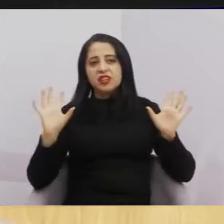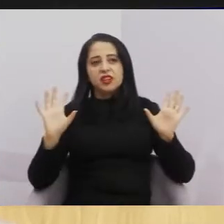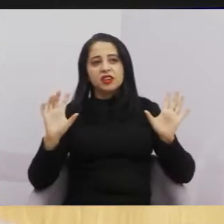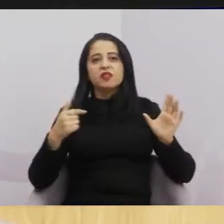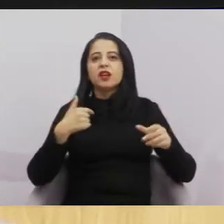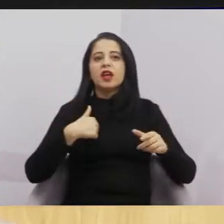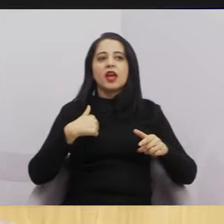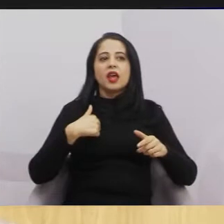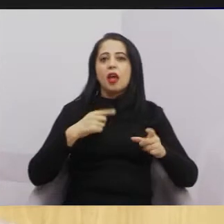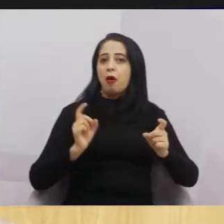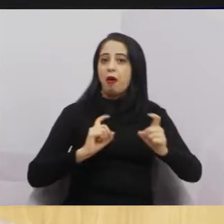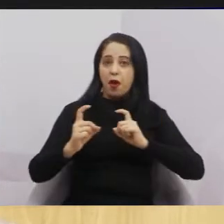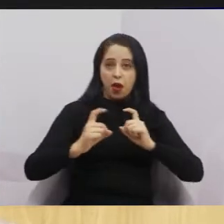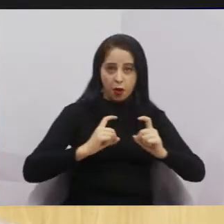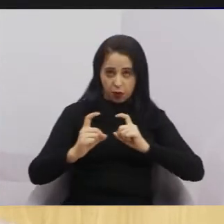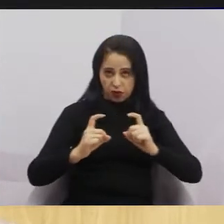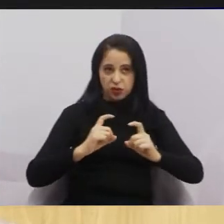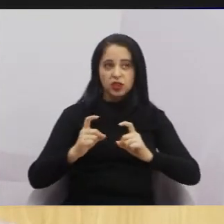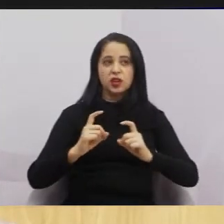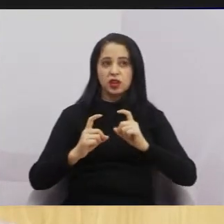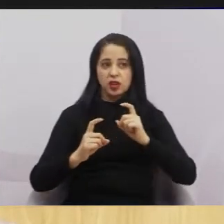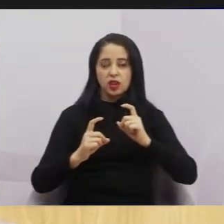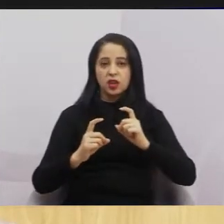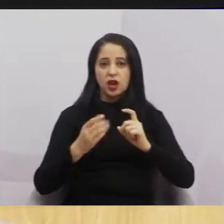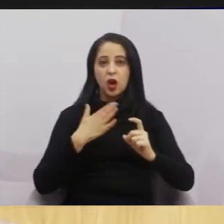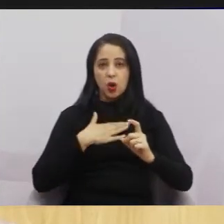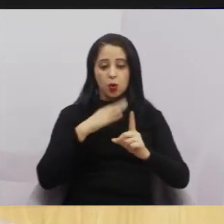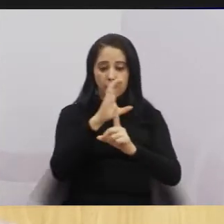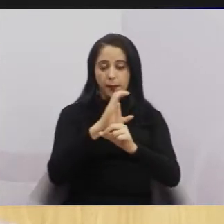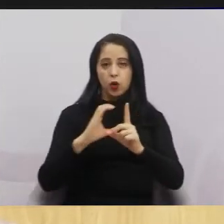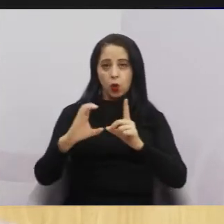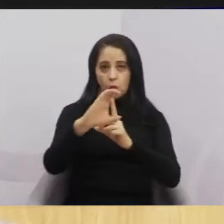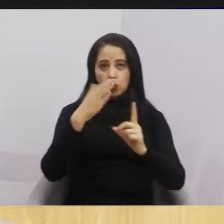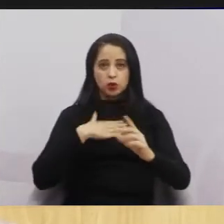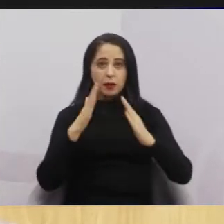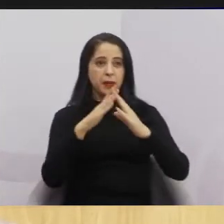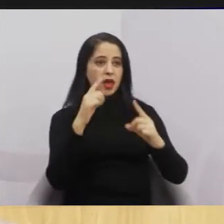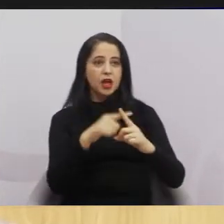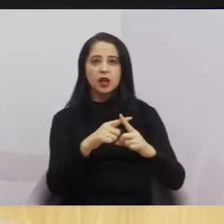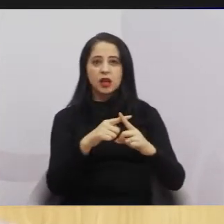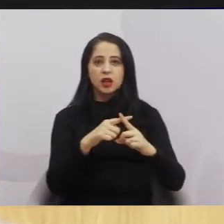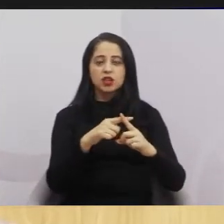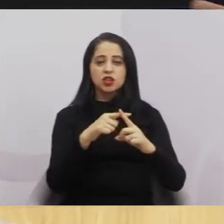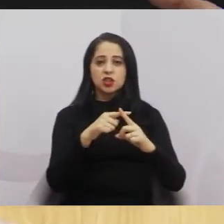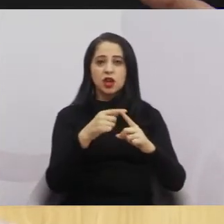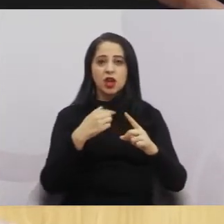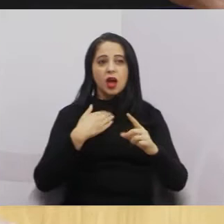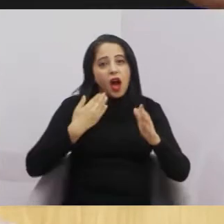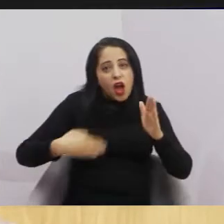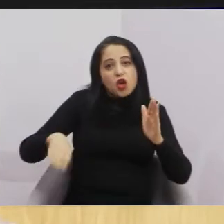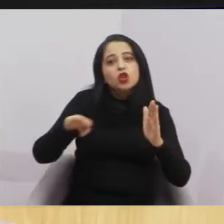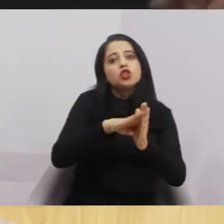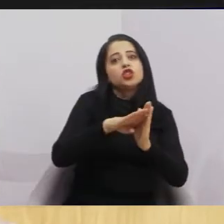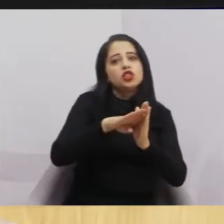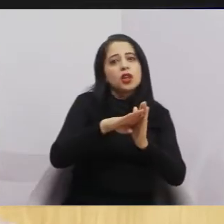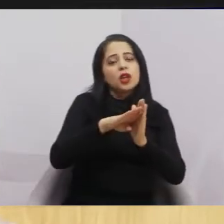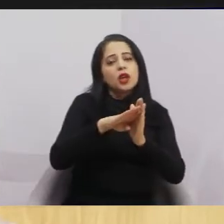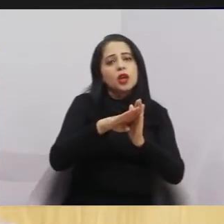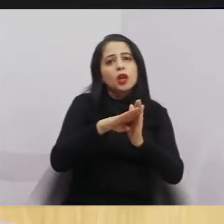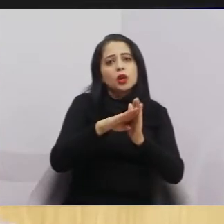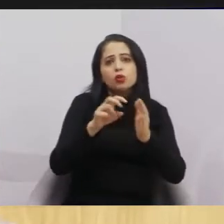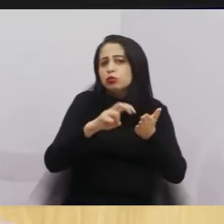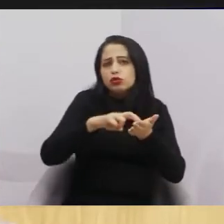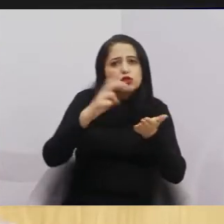Faço reuniões também lá no culto na minha igreja e chego cedinho lá para fazer o culto. Não tem nenhum problema.